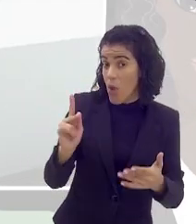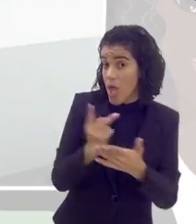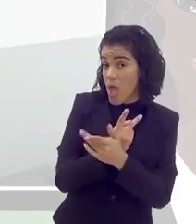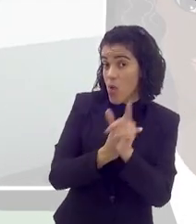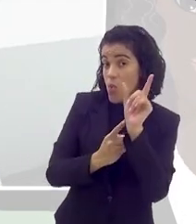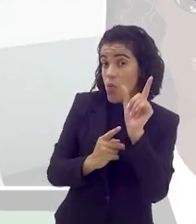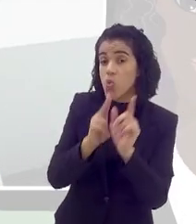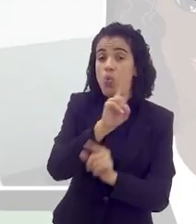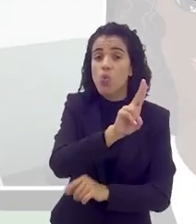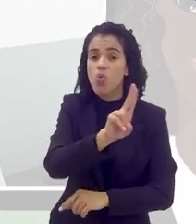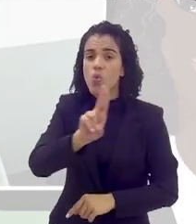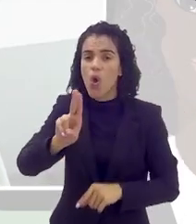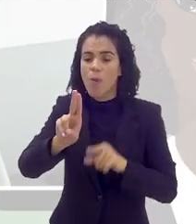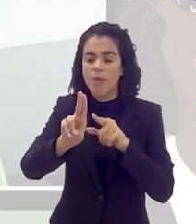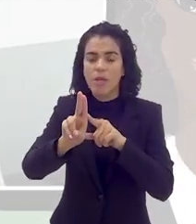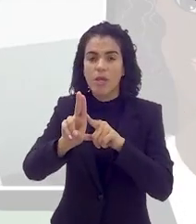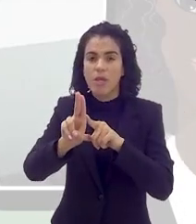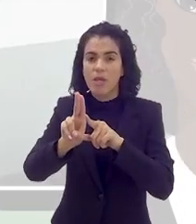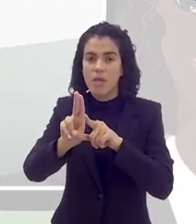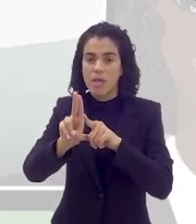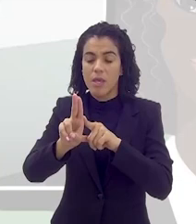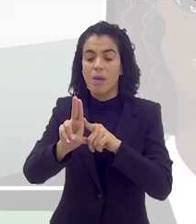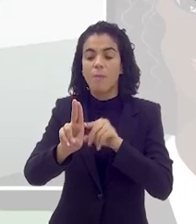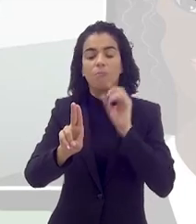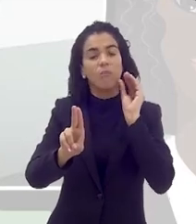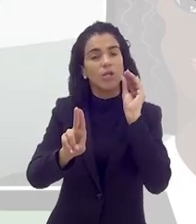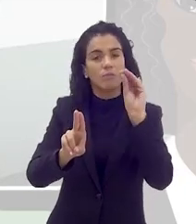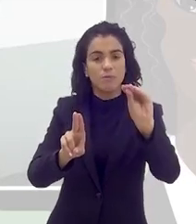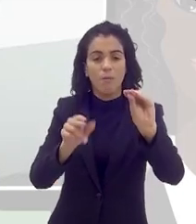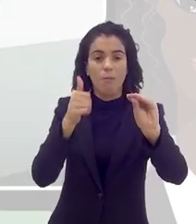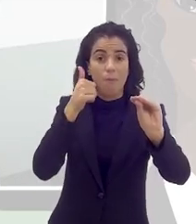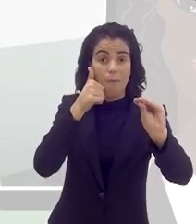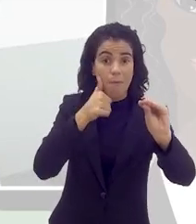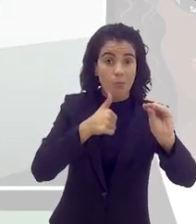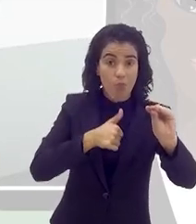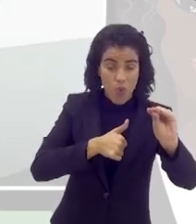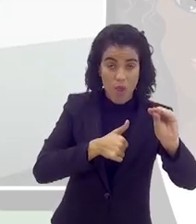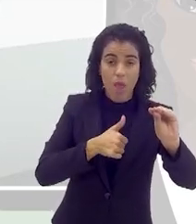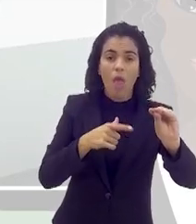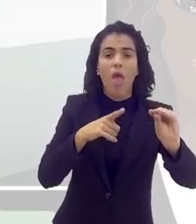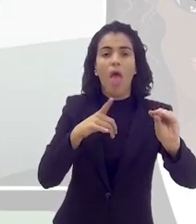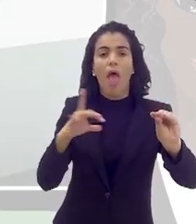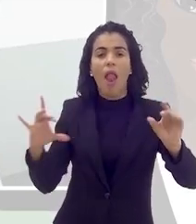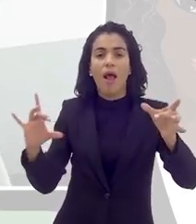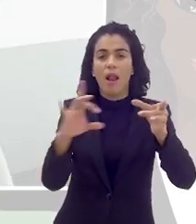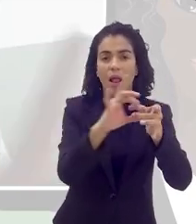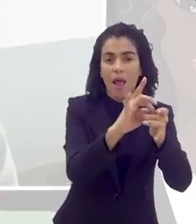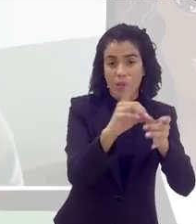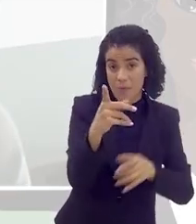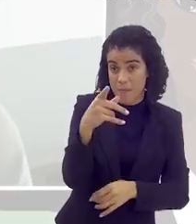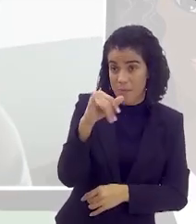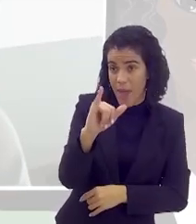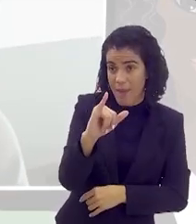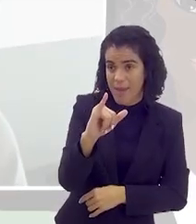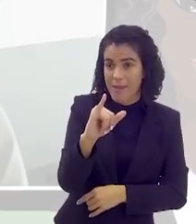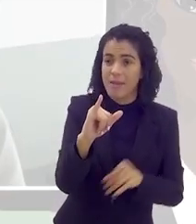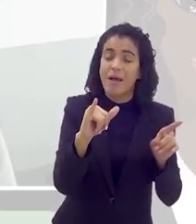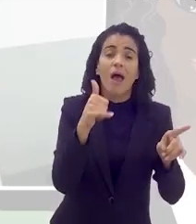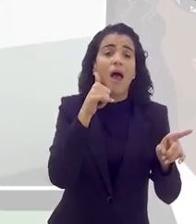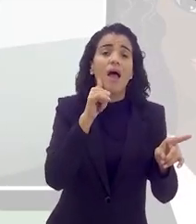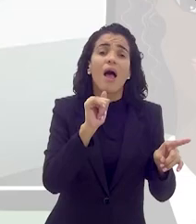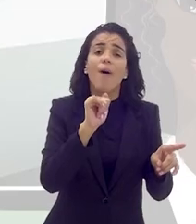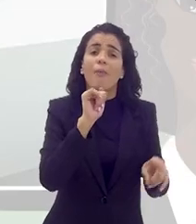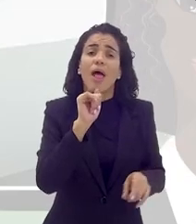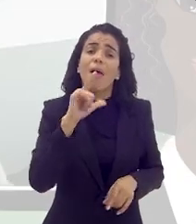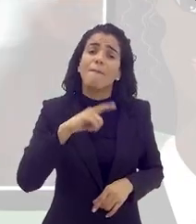um erro no nome. Porque se a gente coloca que a mulher está com essa criança, porque ela é ligada ao pai, então